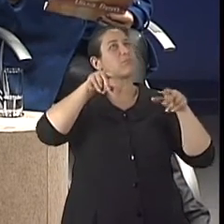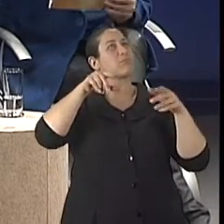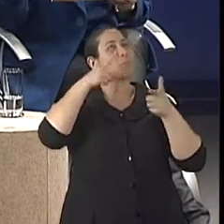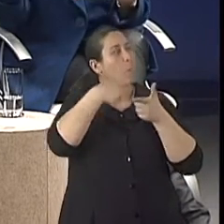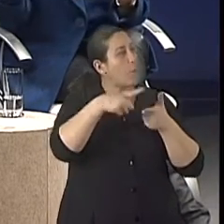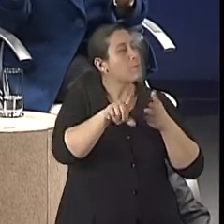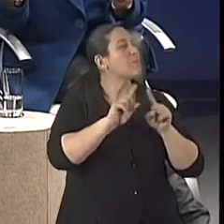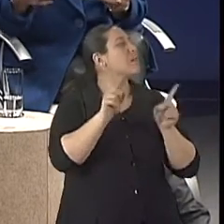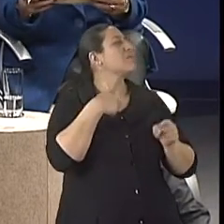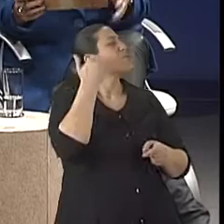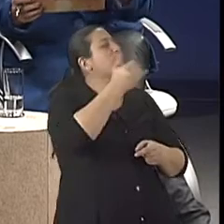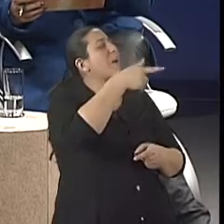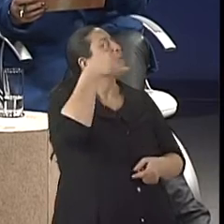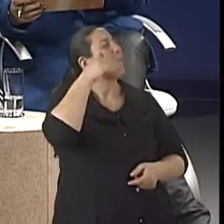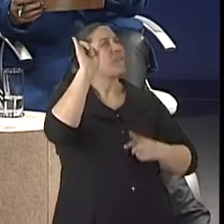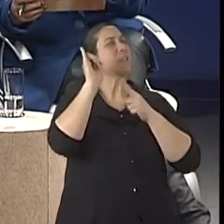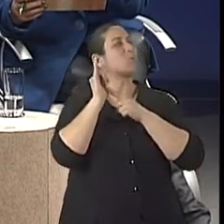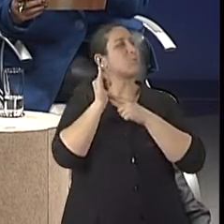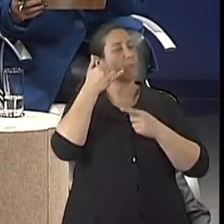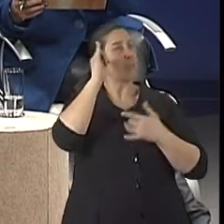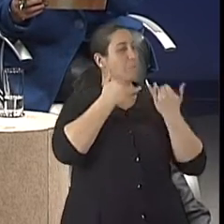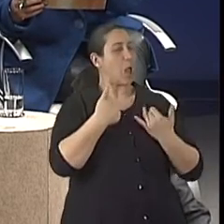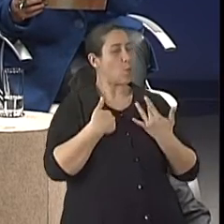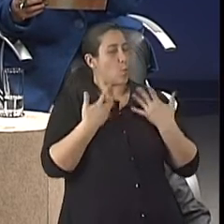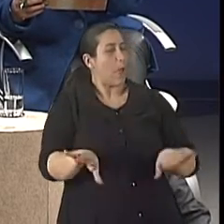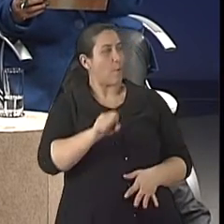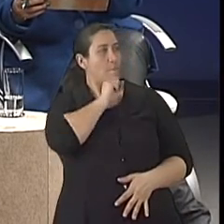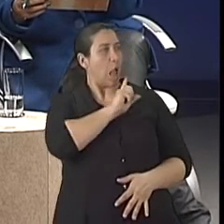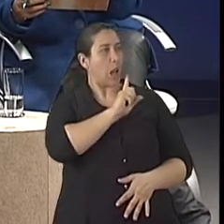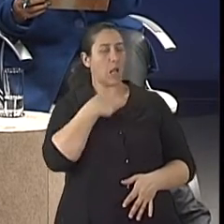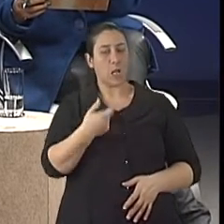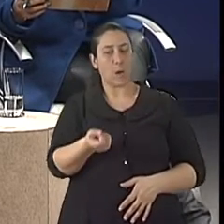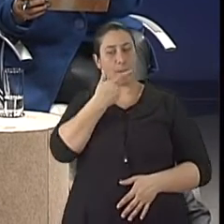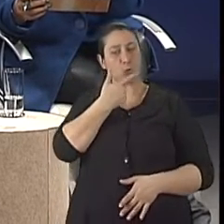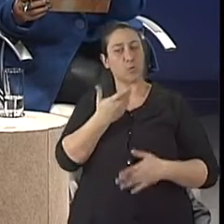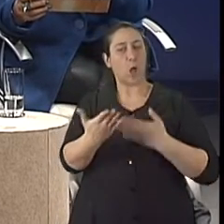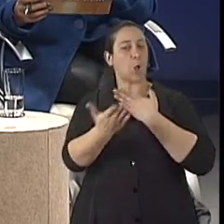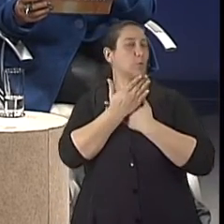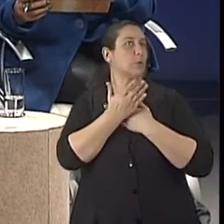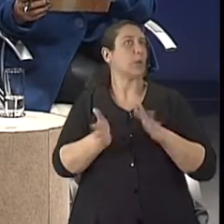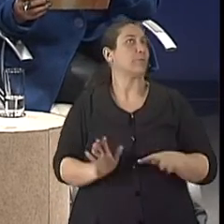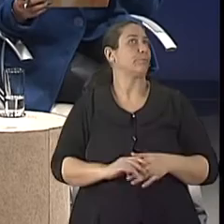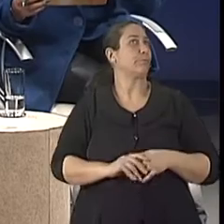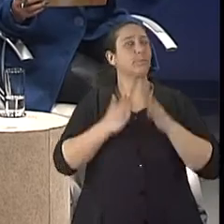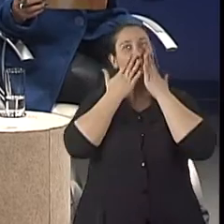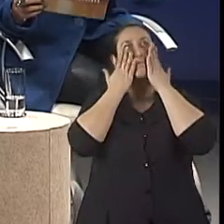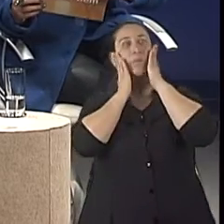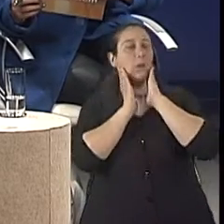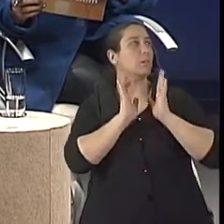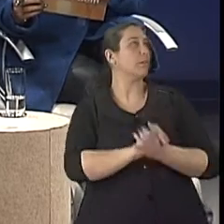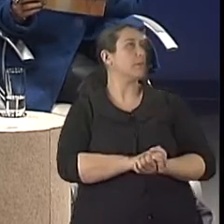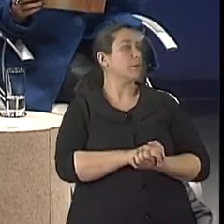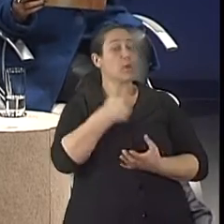essa chamada prevenção. não quero ficar velha, então eu tomo um comprimido para a pele ficar com colágeno maravilhoso. Eu